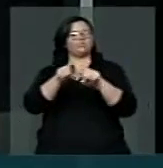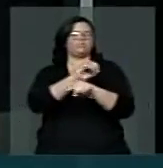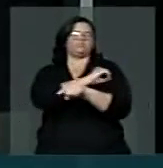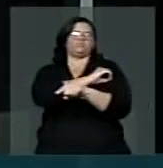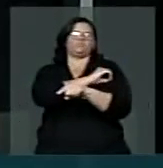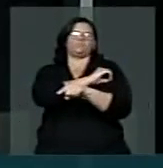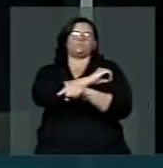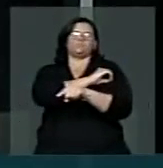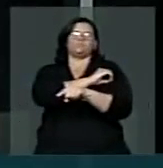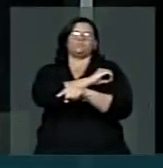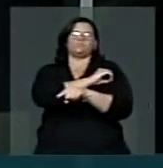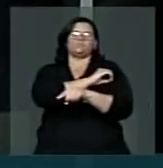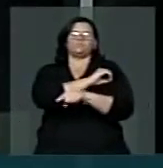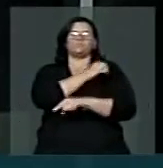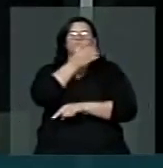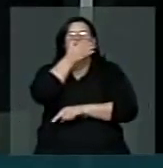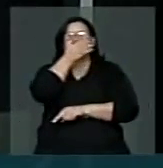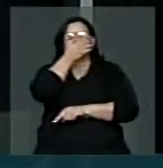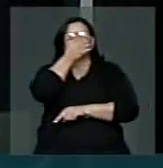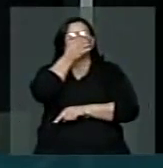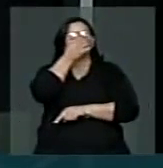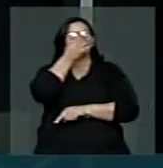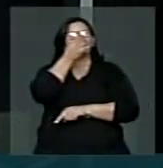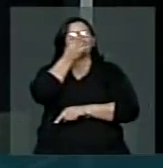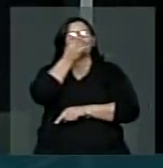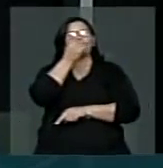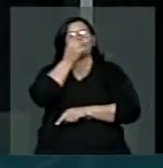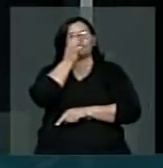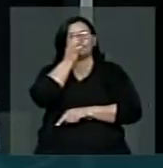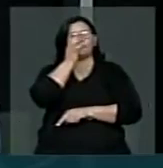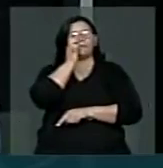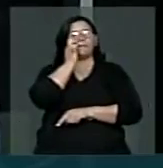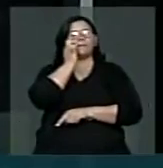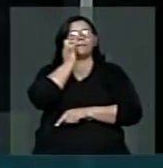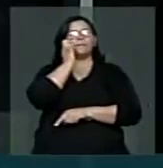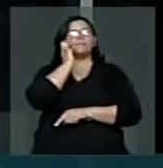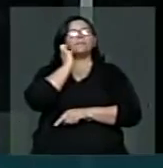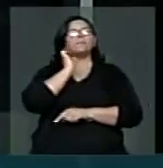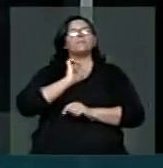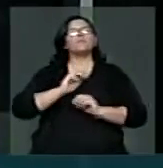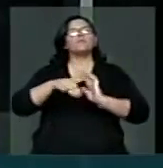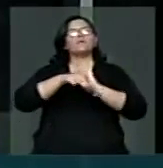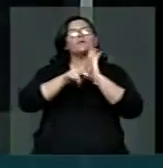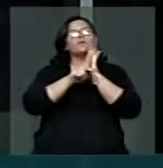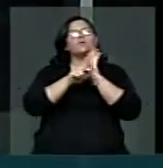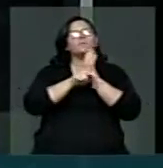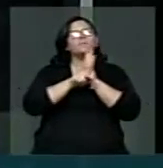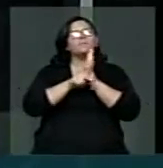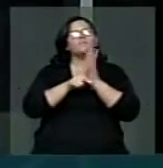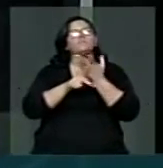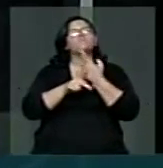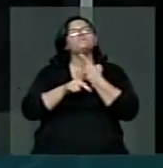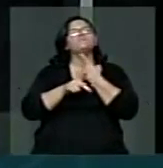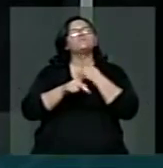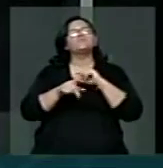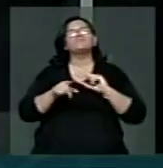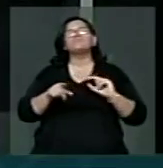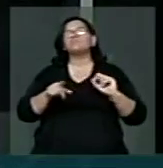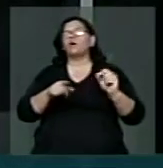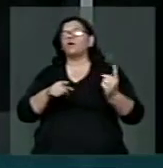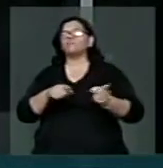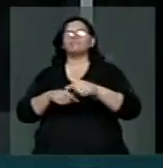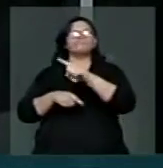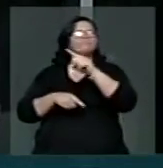Essa MP, ela trabalha com o sentimento de erradicar a pobreza.